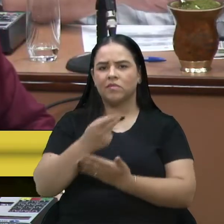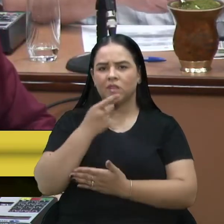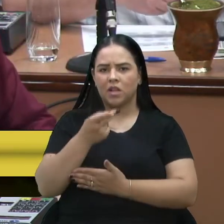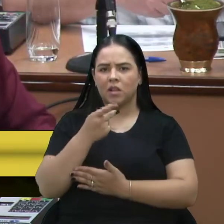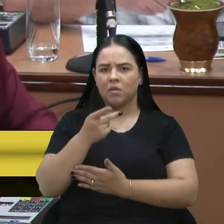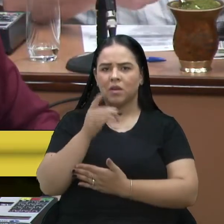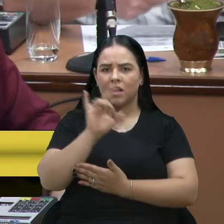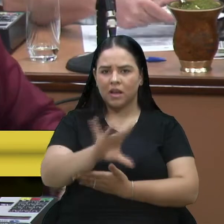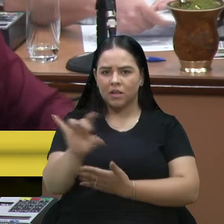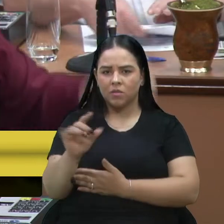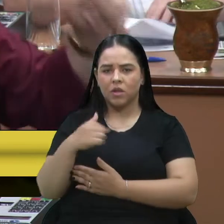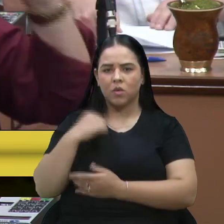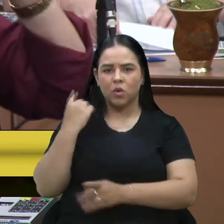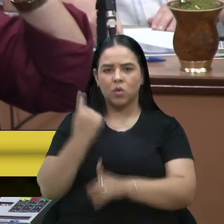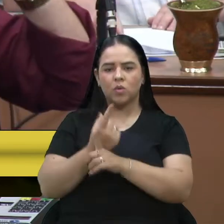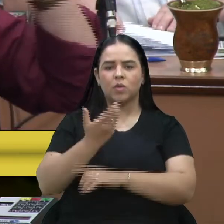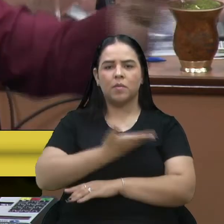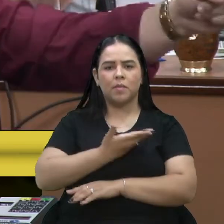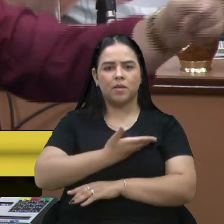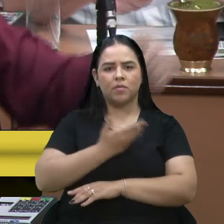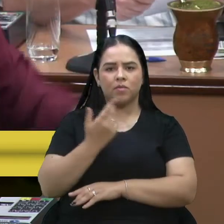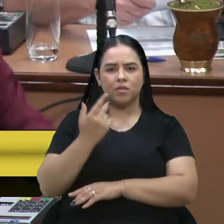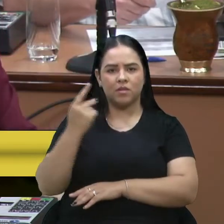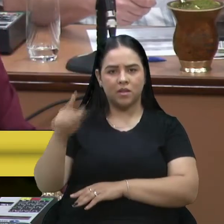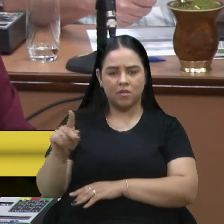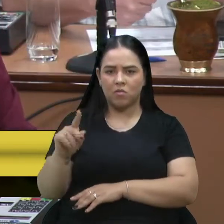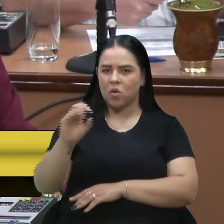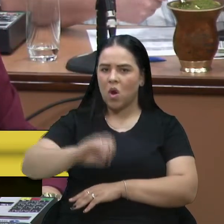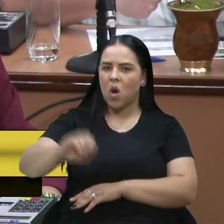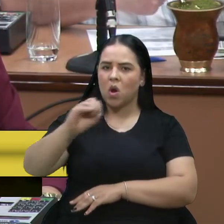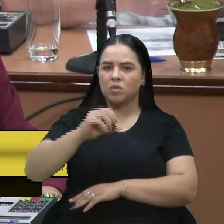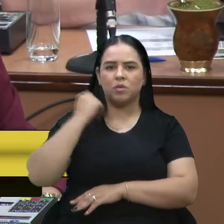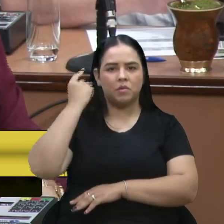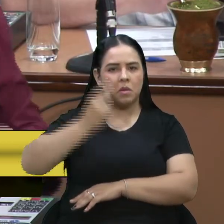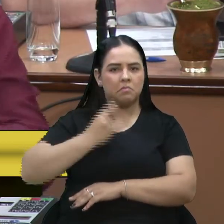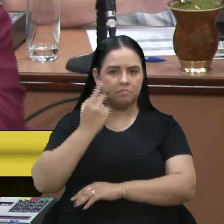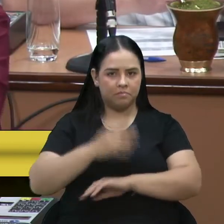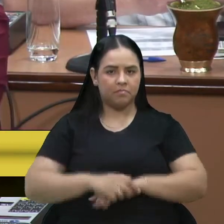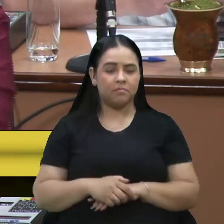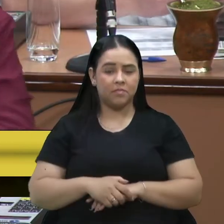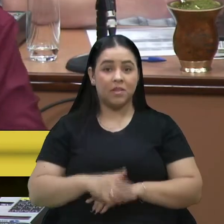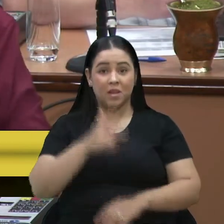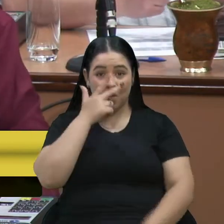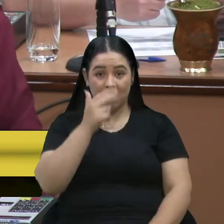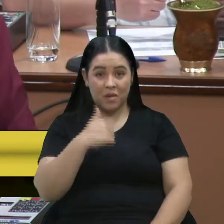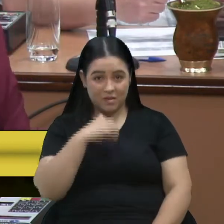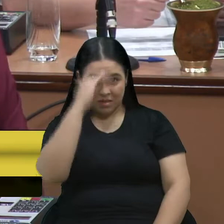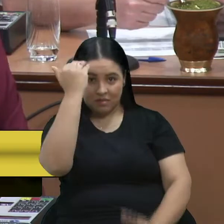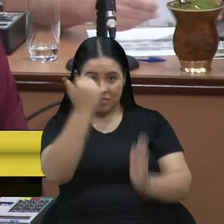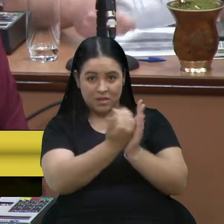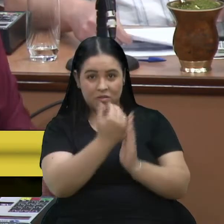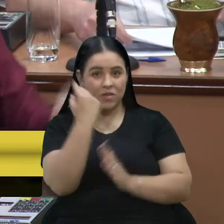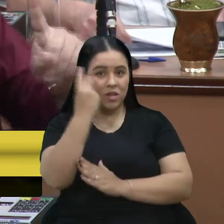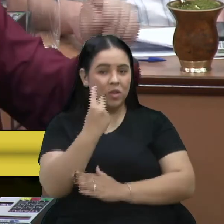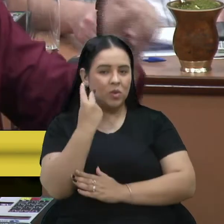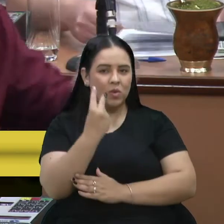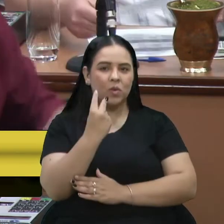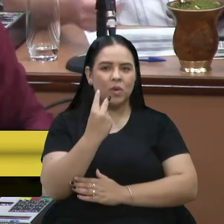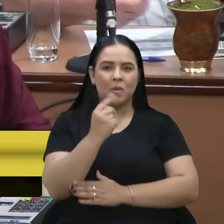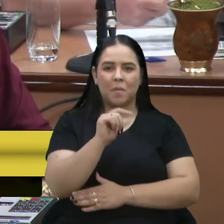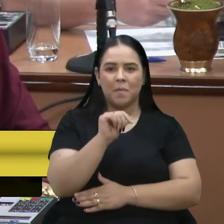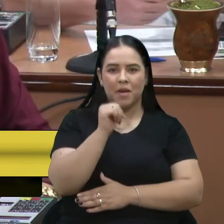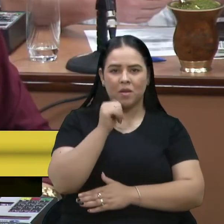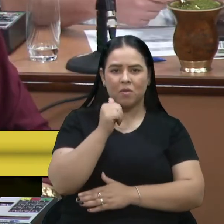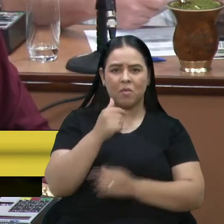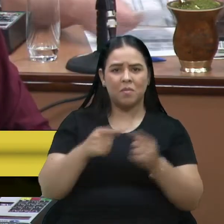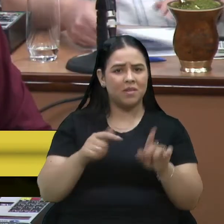encontro e tenho amizade que o senhor é um excelente vereador para essa categoria. Como respeito o vereador marcou nas redes sociais mas eu não tenho